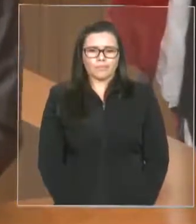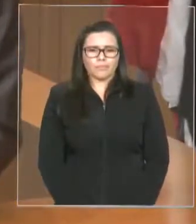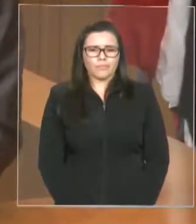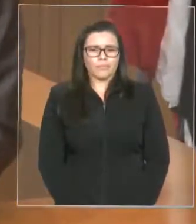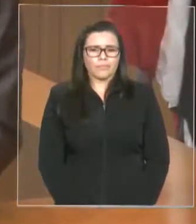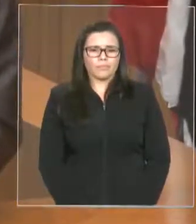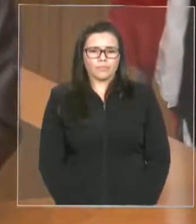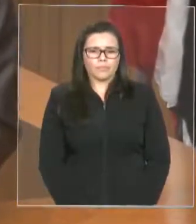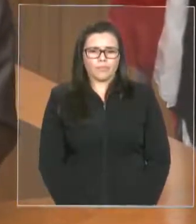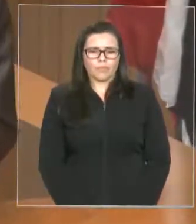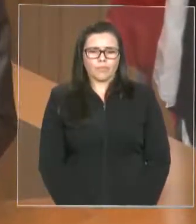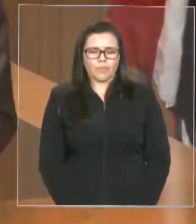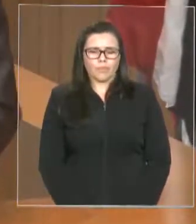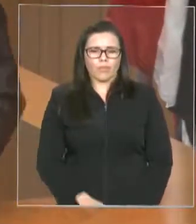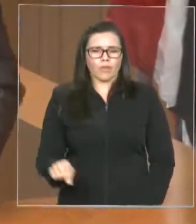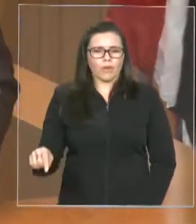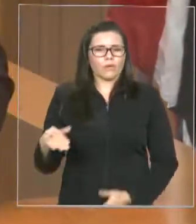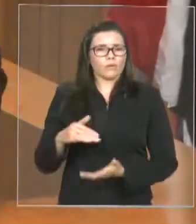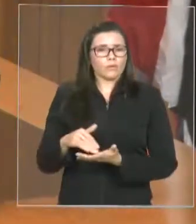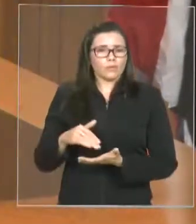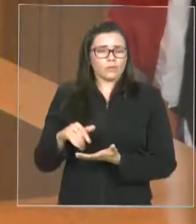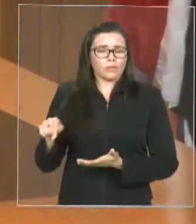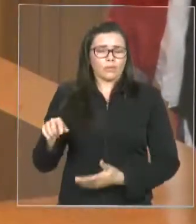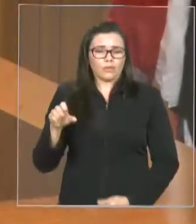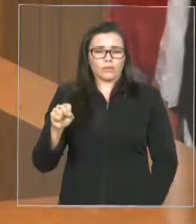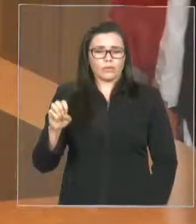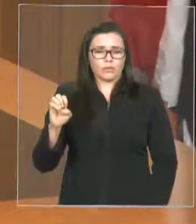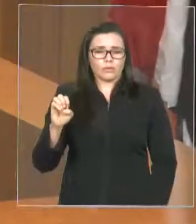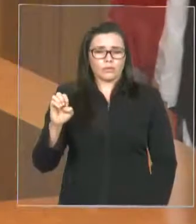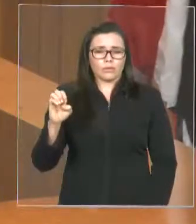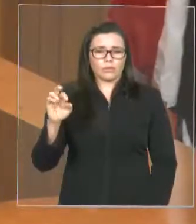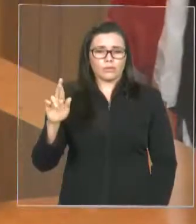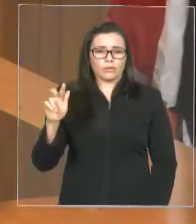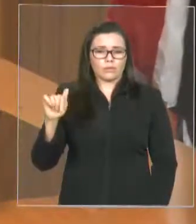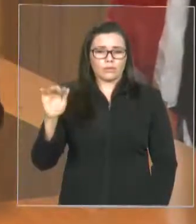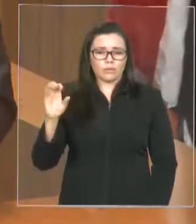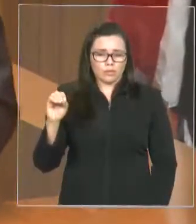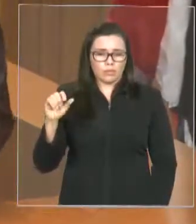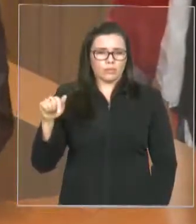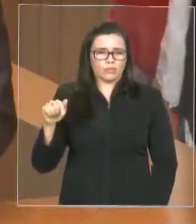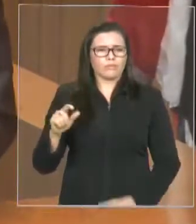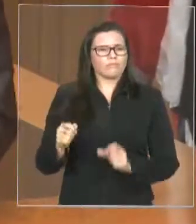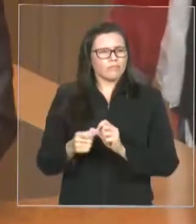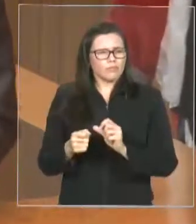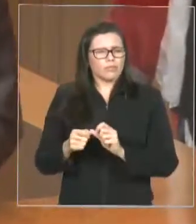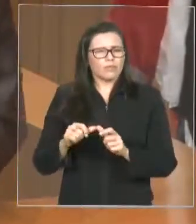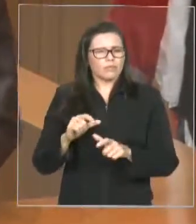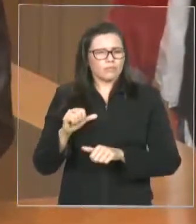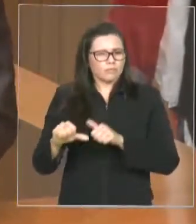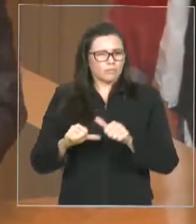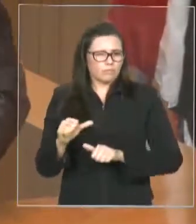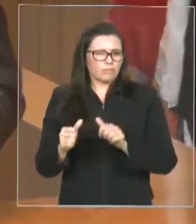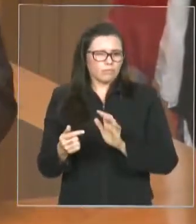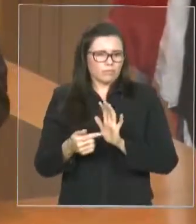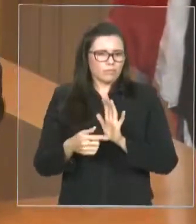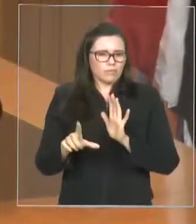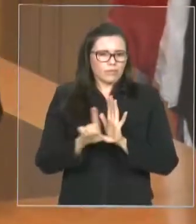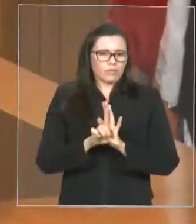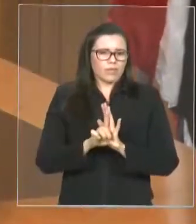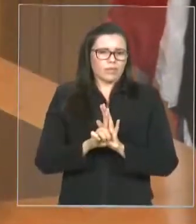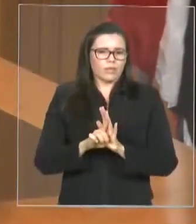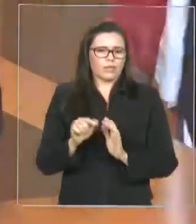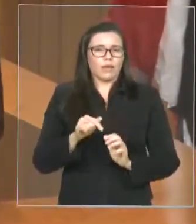Mas, o próprio secretário Sérgio Murilo me disse que eles conseguiram fazer uma modificação na lei e eles serão, na verdade, permanecerão no sistema durante